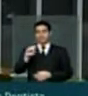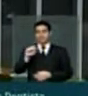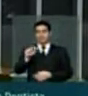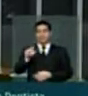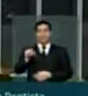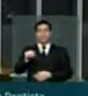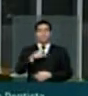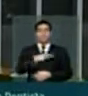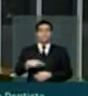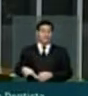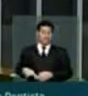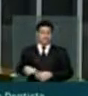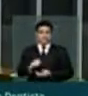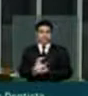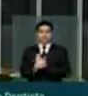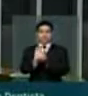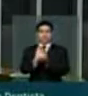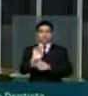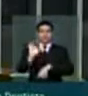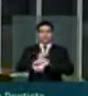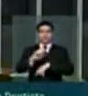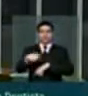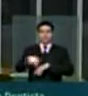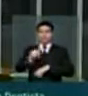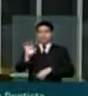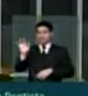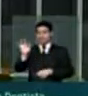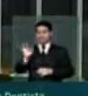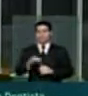Conselho Regional de Odontologia do Distrito Federal,